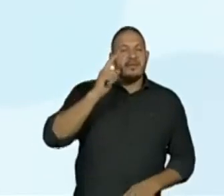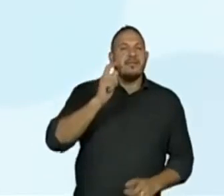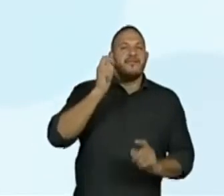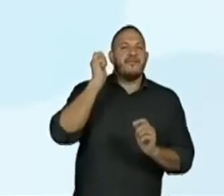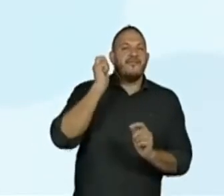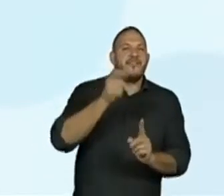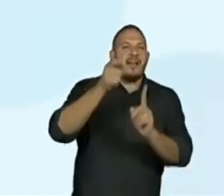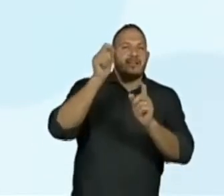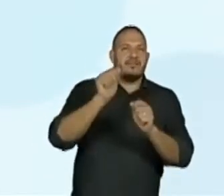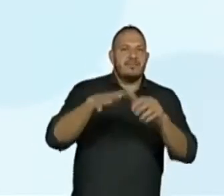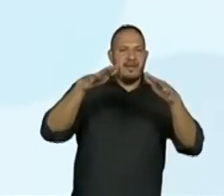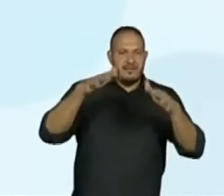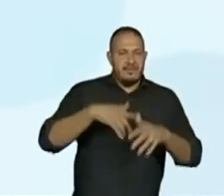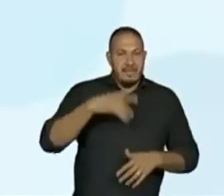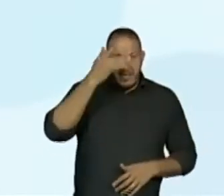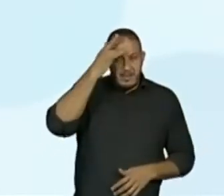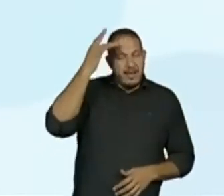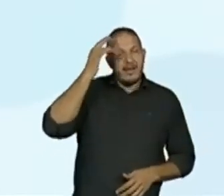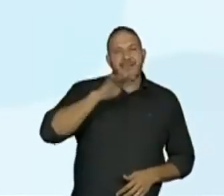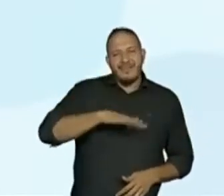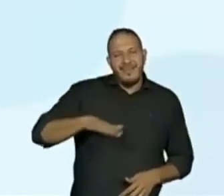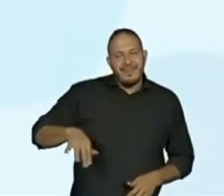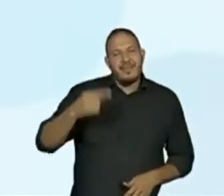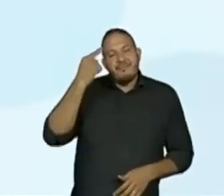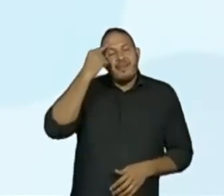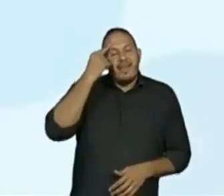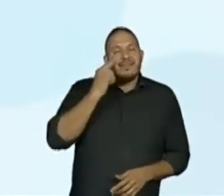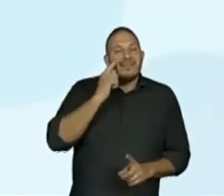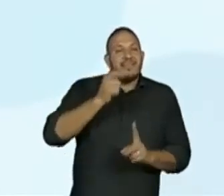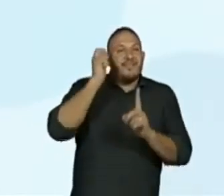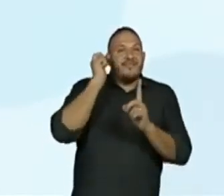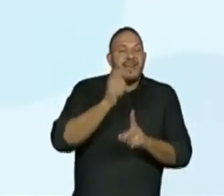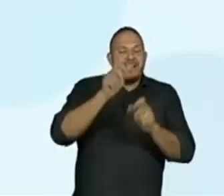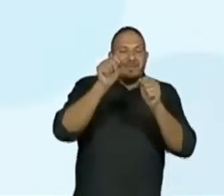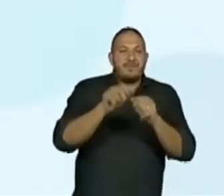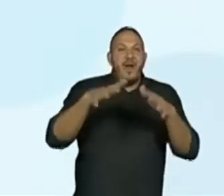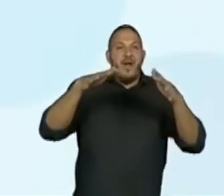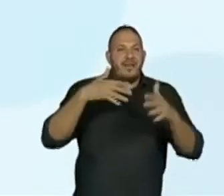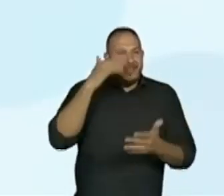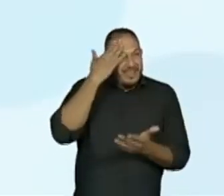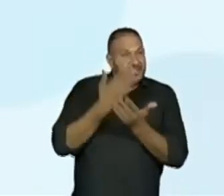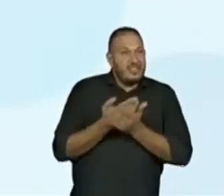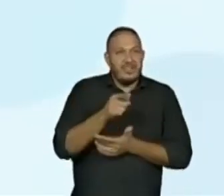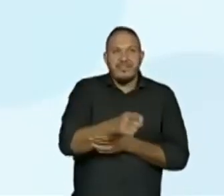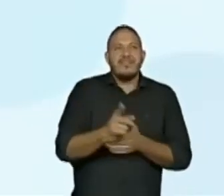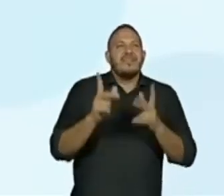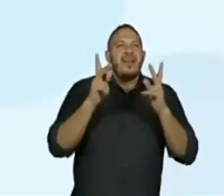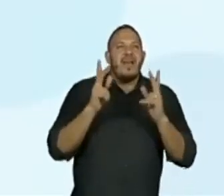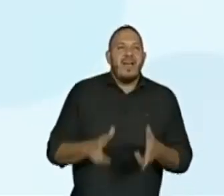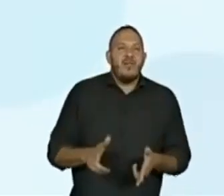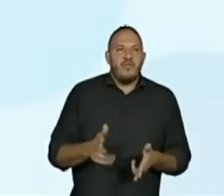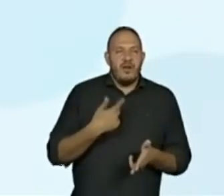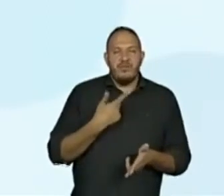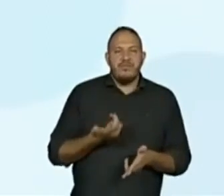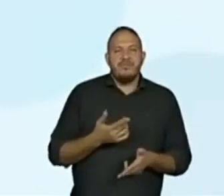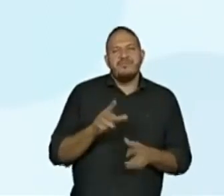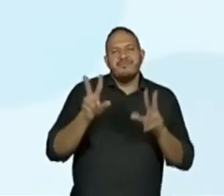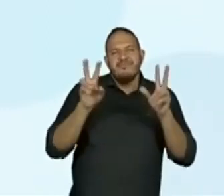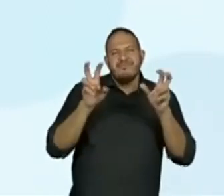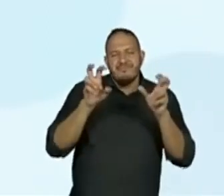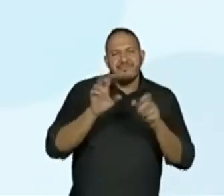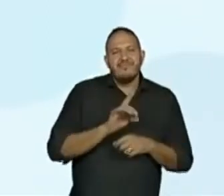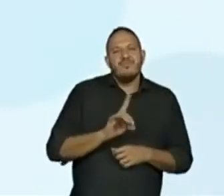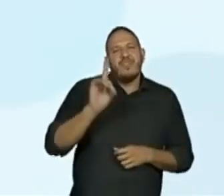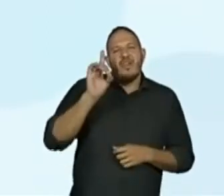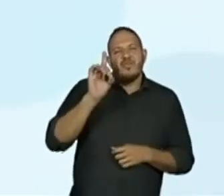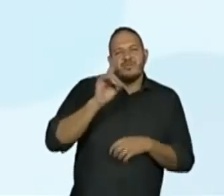A criança que pensa em fadas e acredita nas fadas, age como um deus doente, mas como um